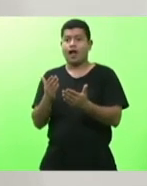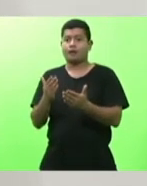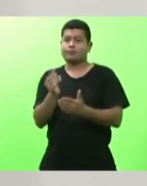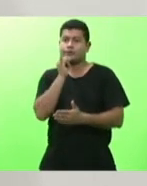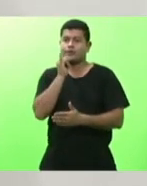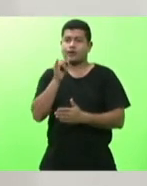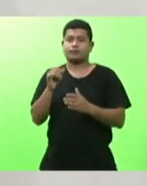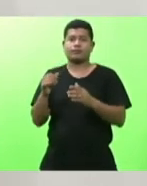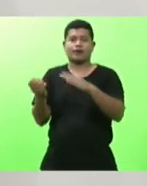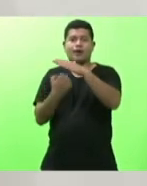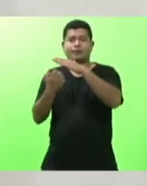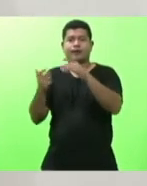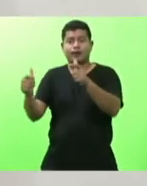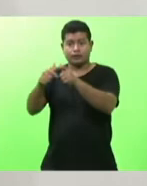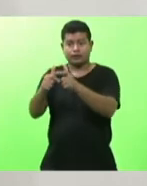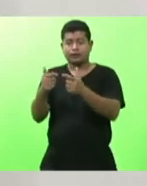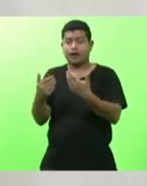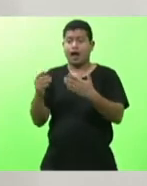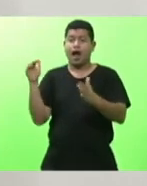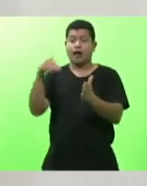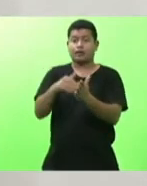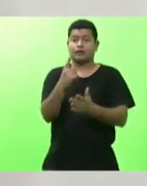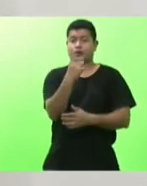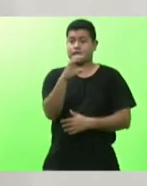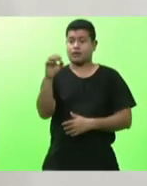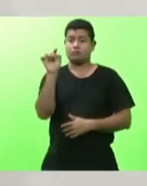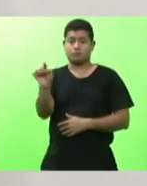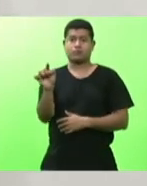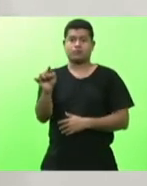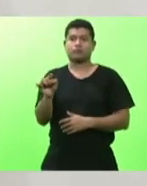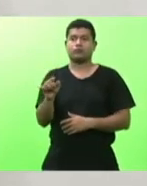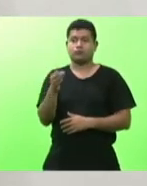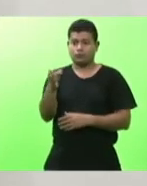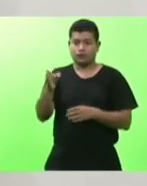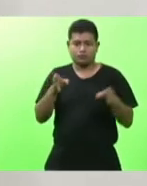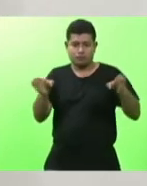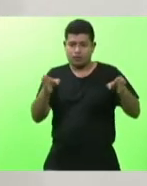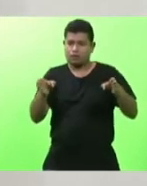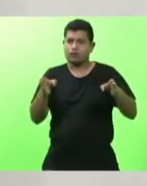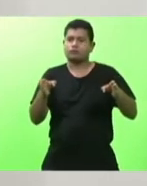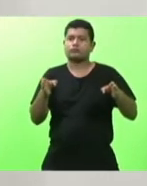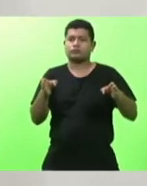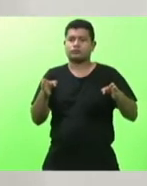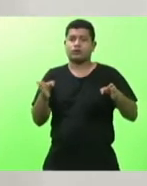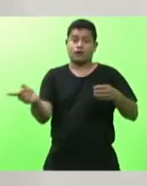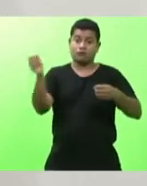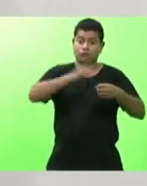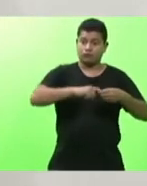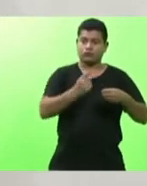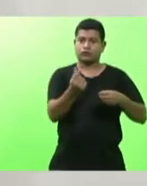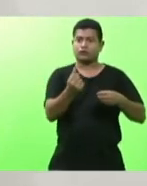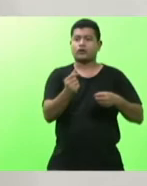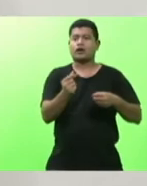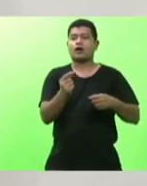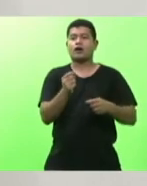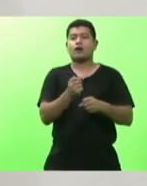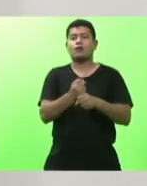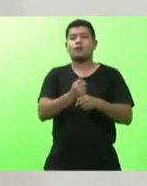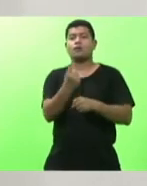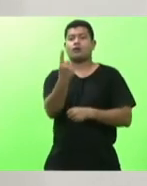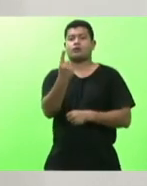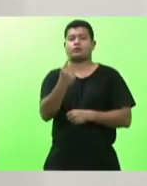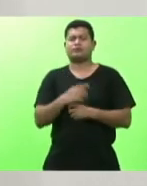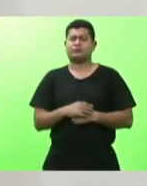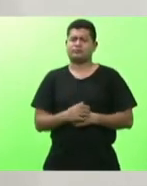reais e você tem um ano para pagar só que essa emenda eu achei muito estranha